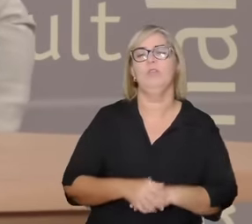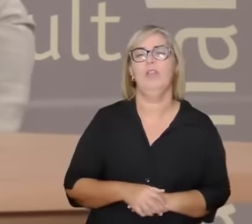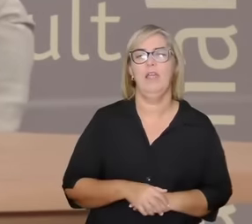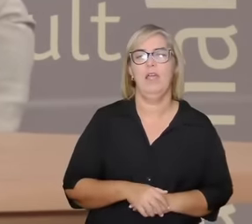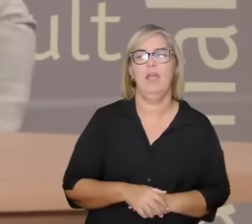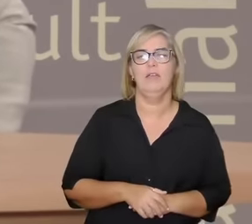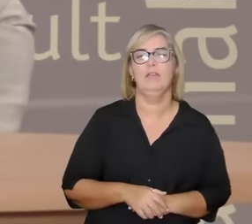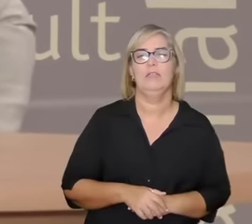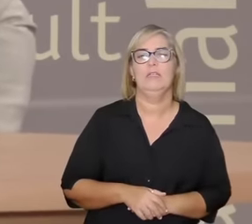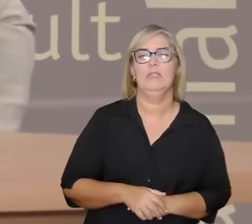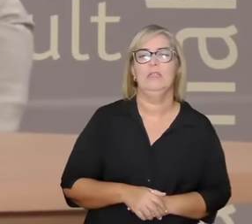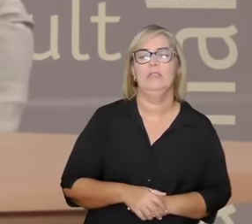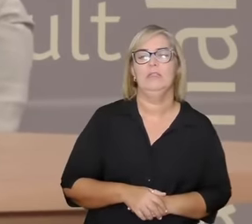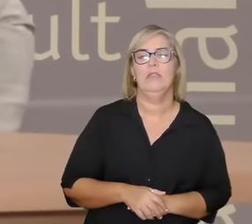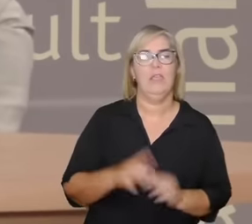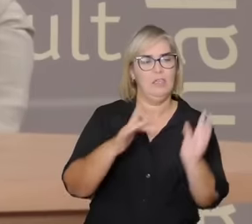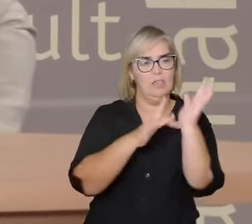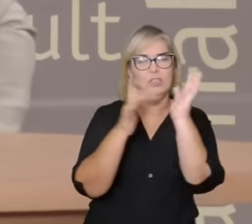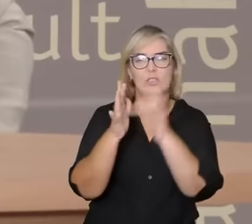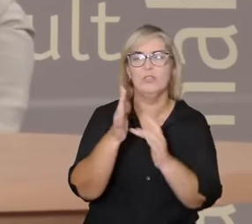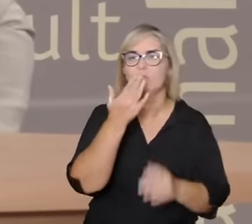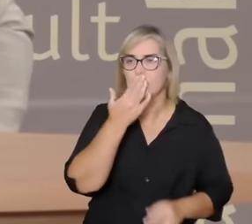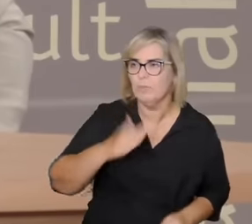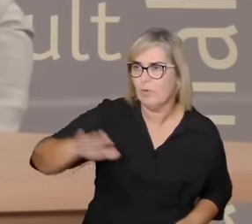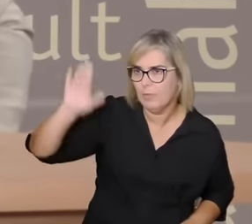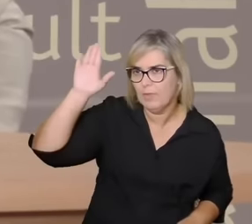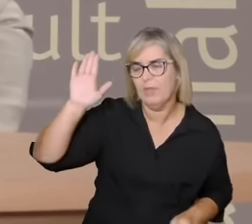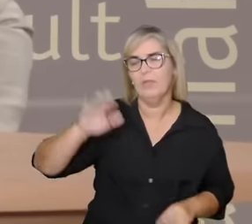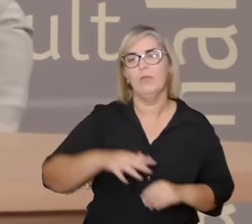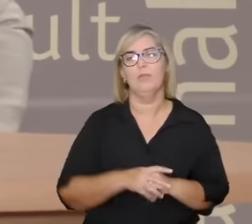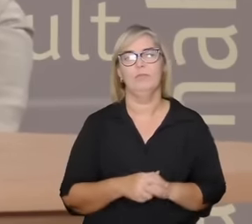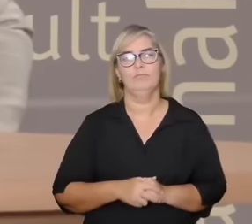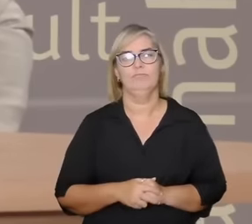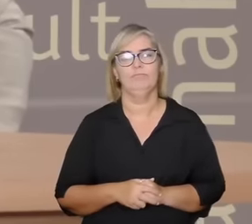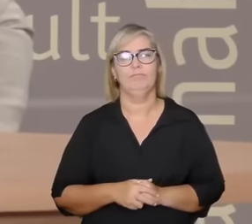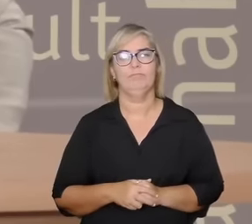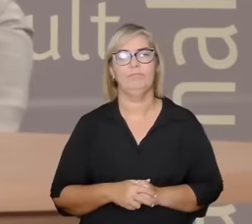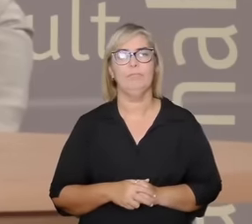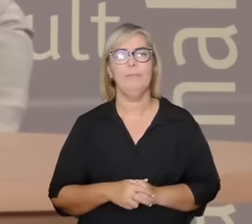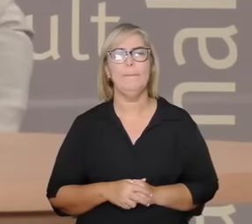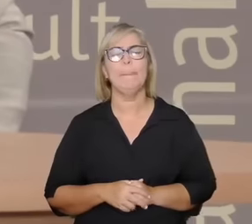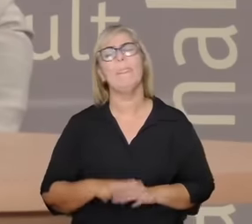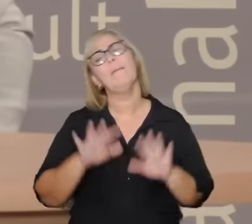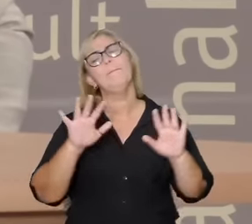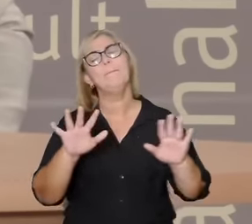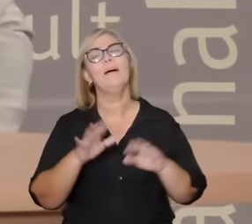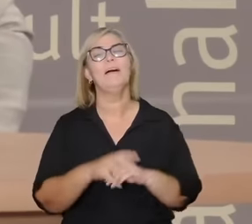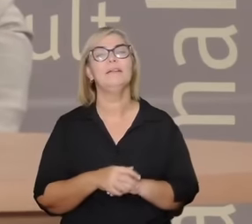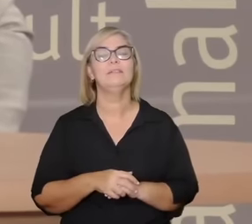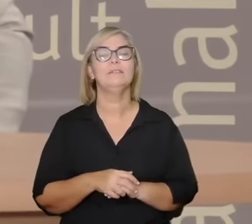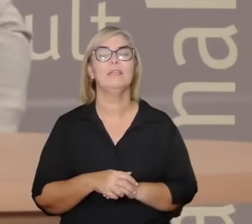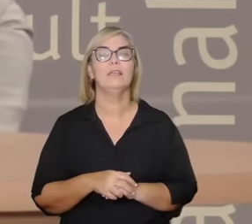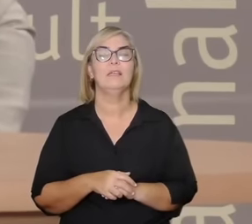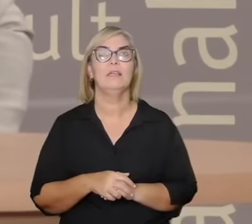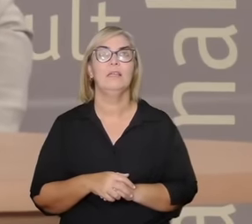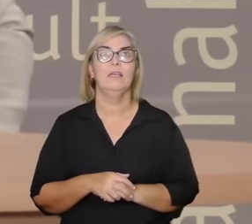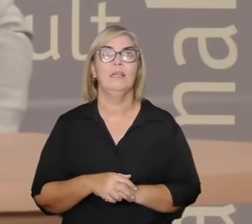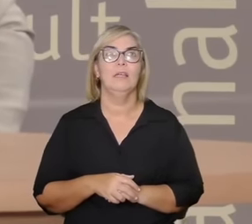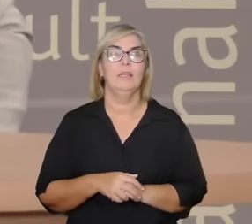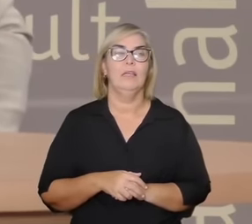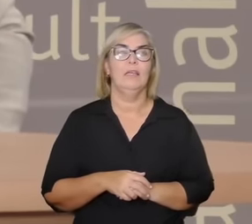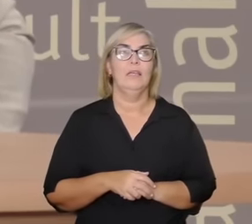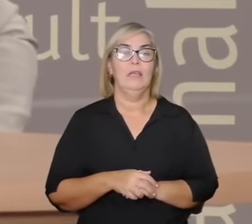é uma questão hermenêutica e não somente porque tem uma divindade que ela diz que o amor